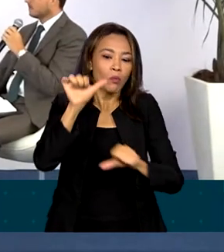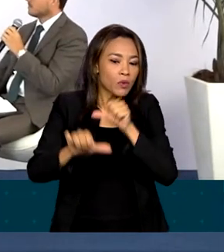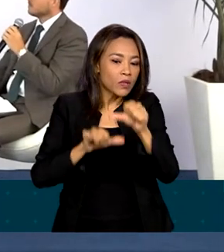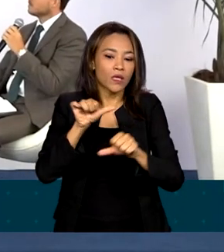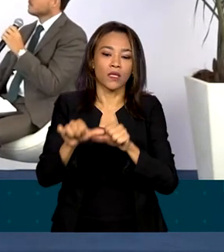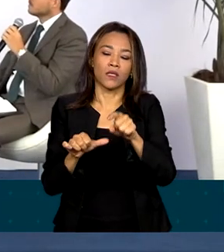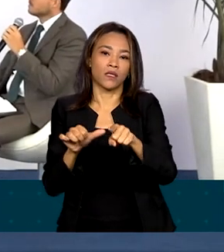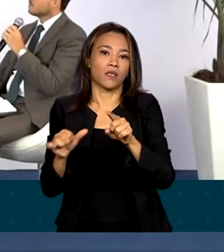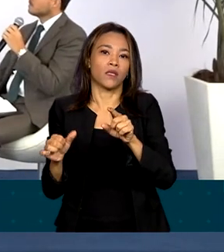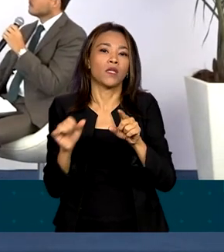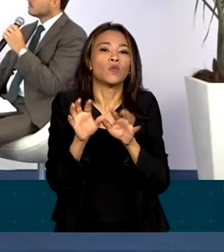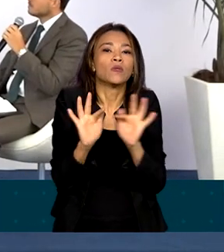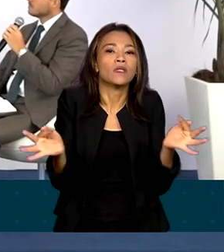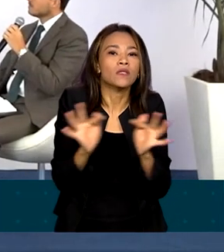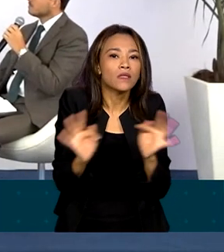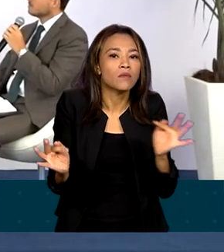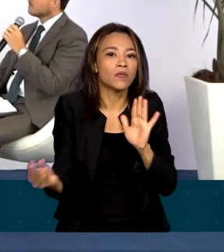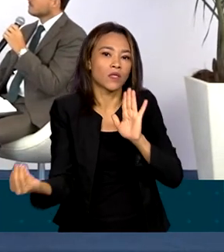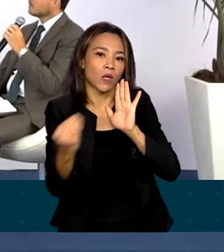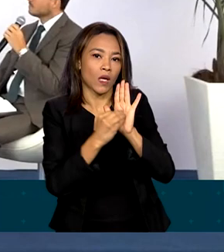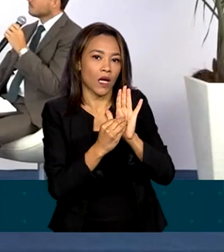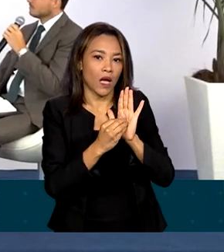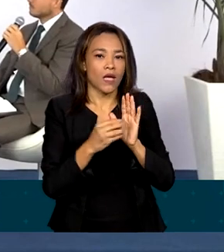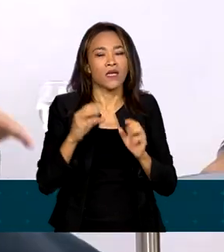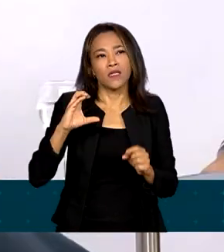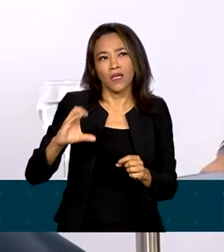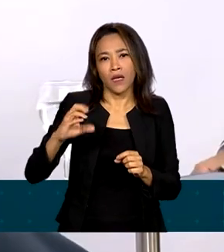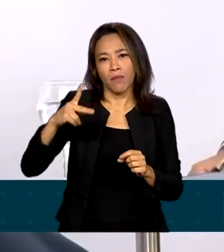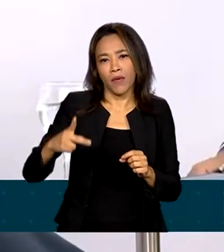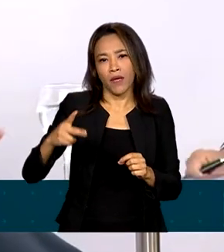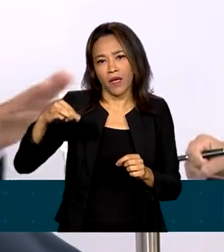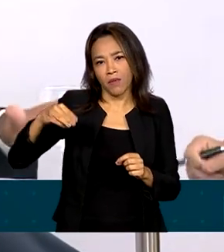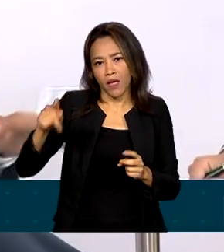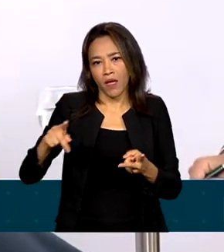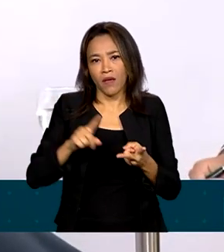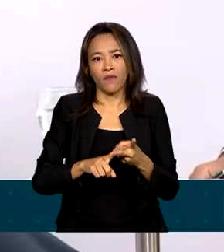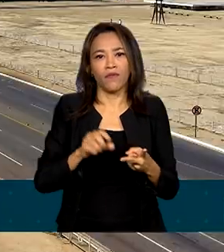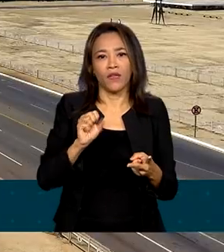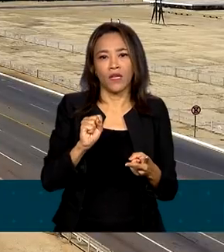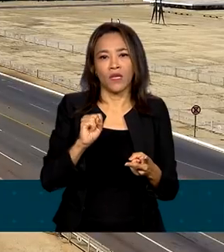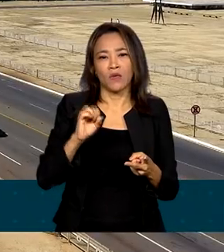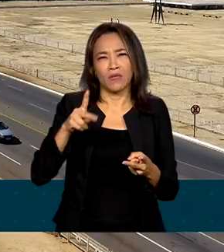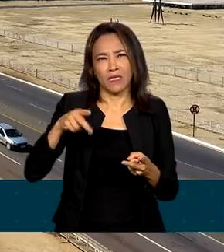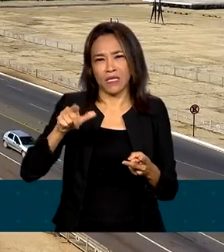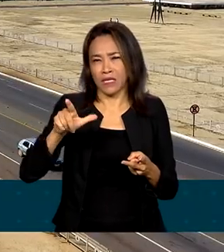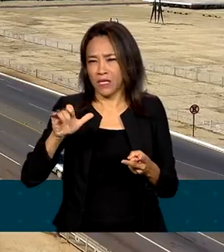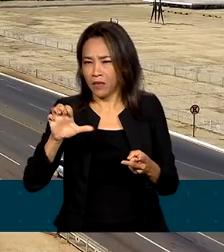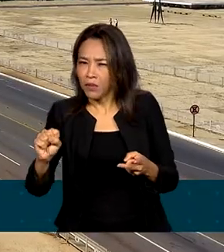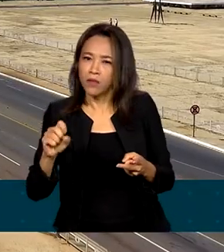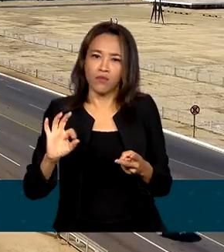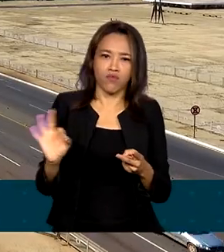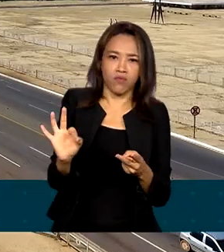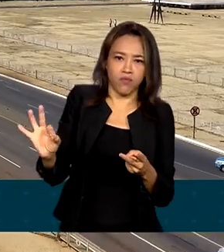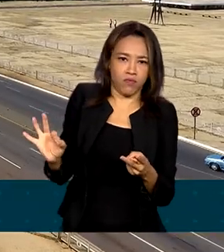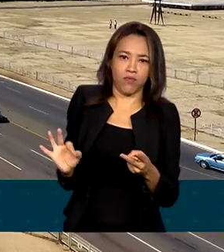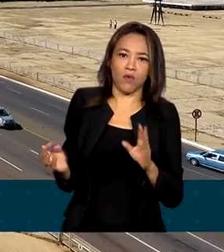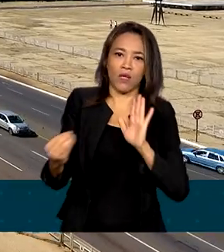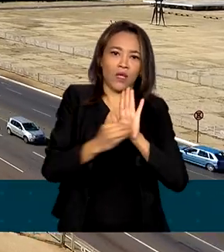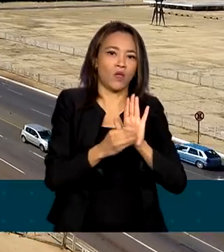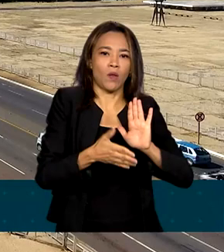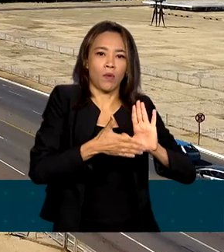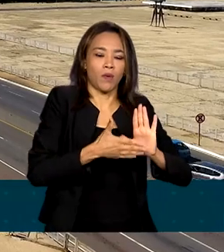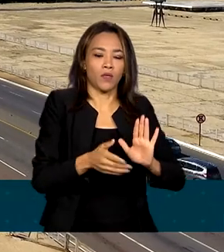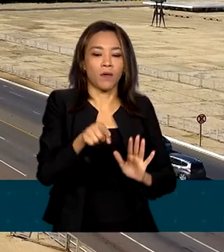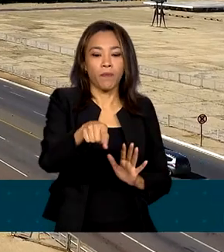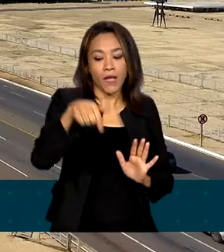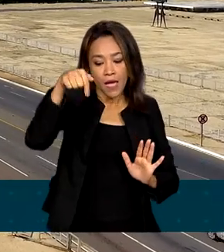Não está no nosso horizonte nem CPMF, nem simples, não está. O texto da reforma deve ser apresentado